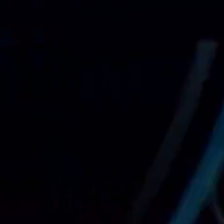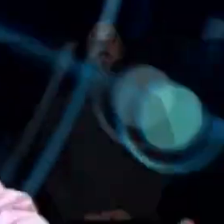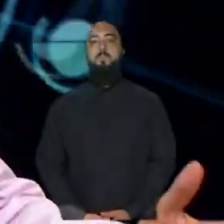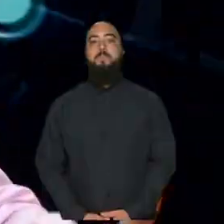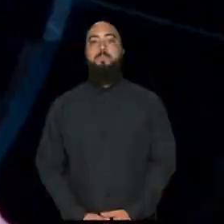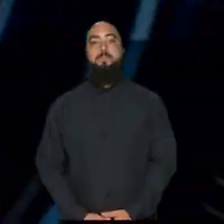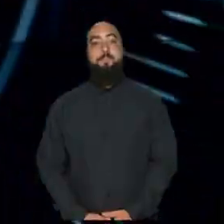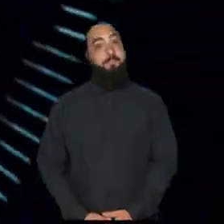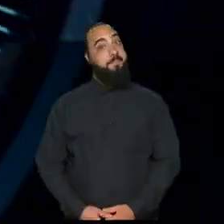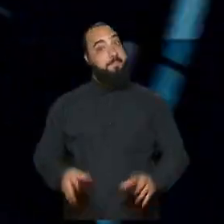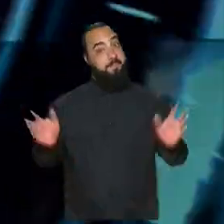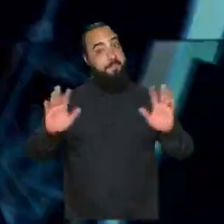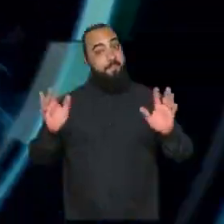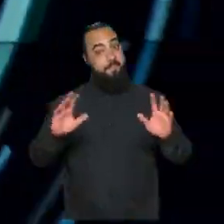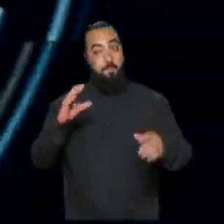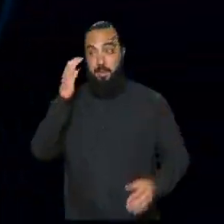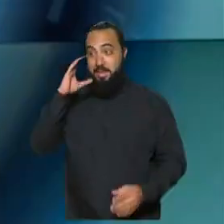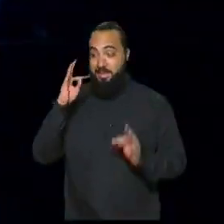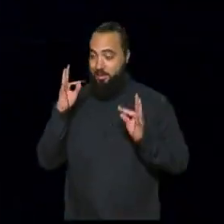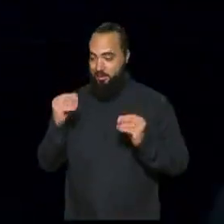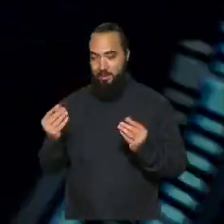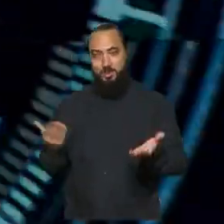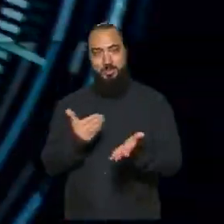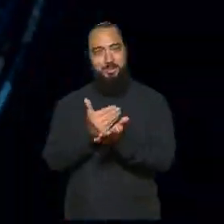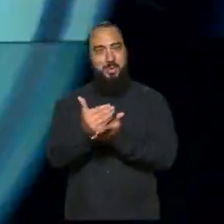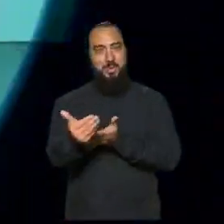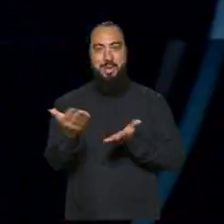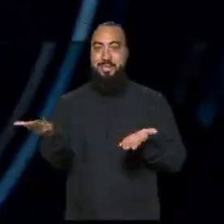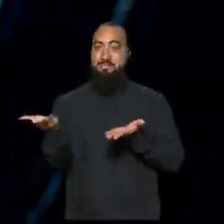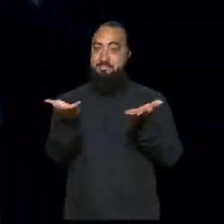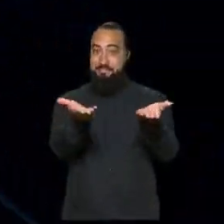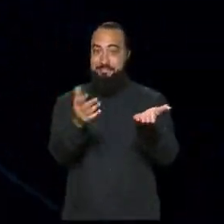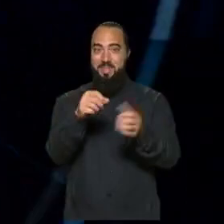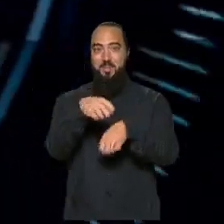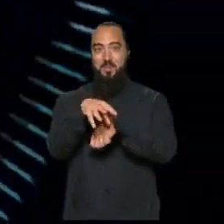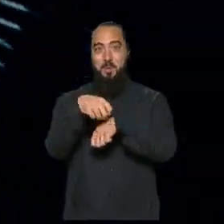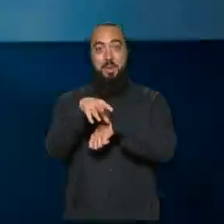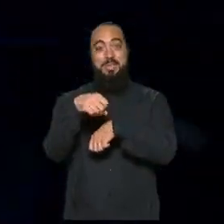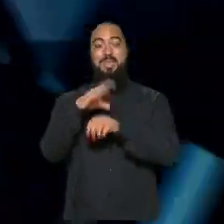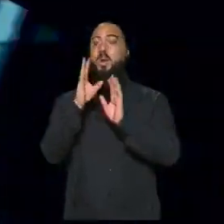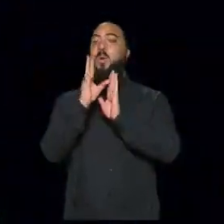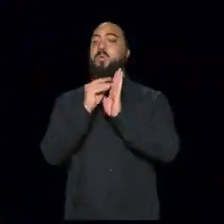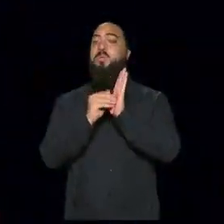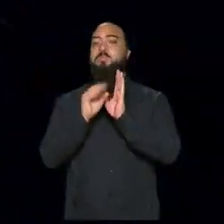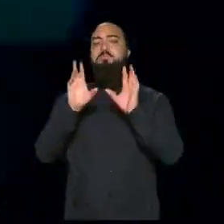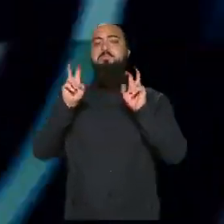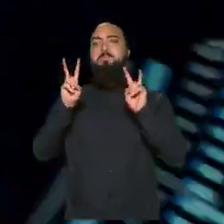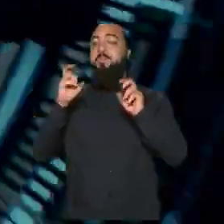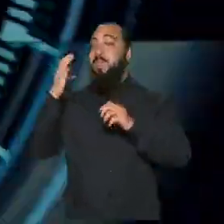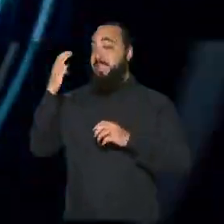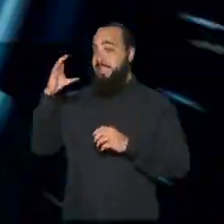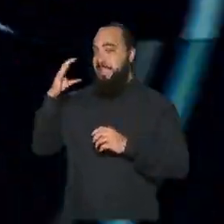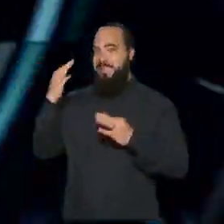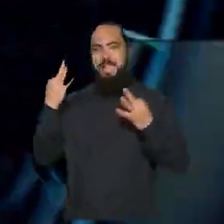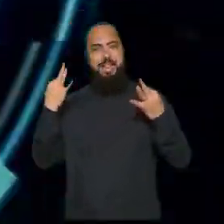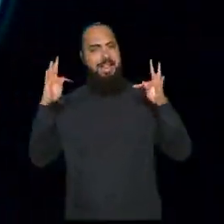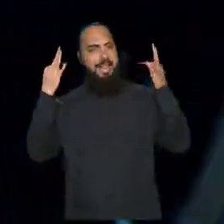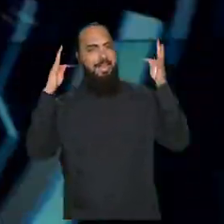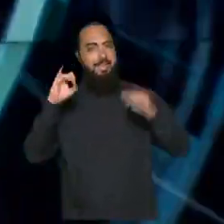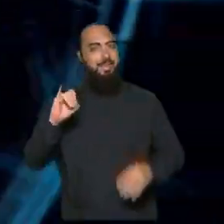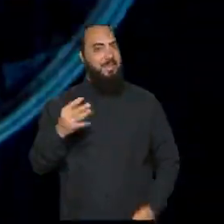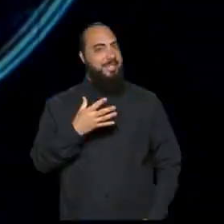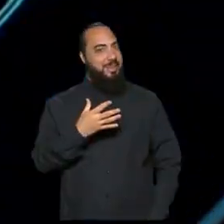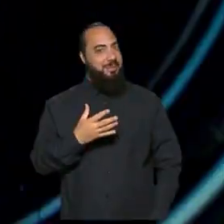Olá, o Ciência Tudo está começando, trazendo para você muita informação e conteúdo sobre ciência, tecnologia e